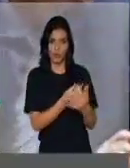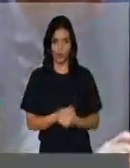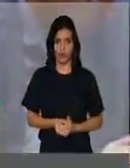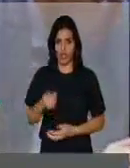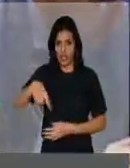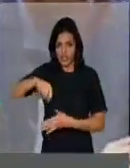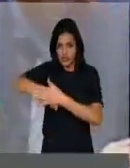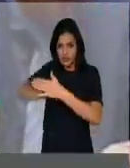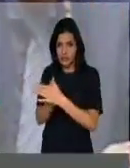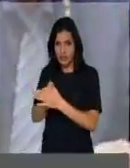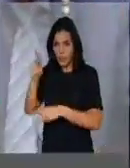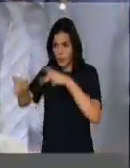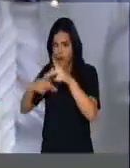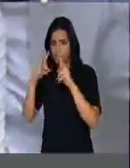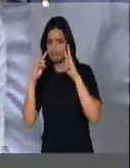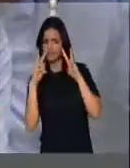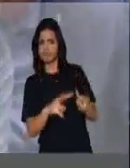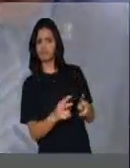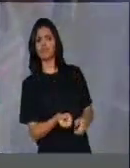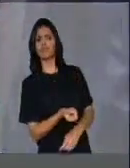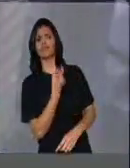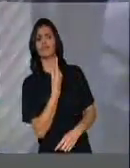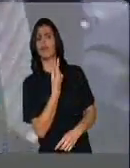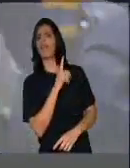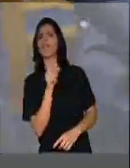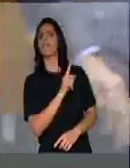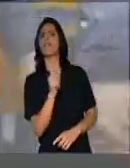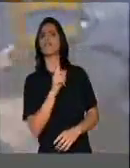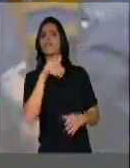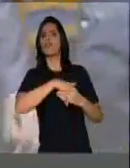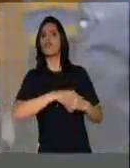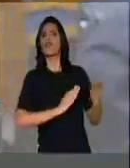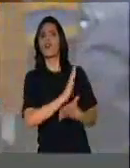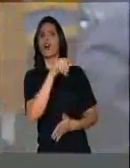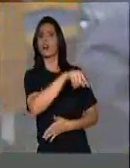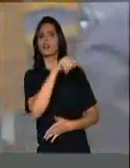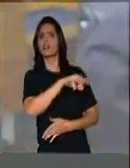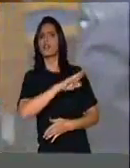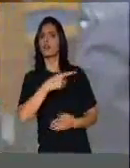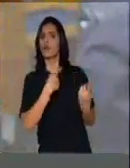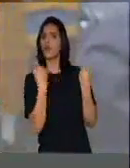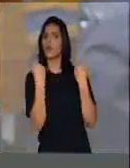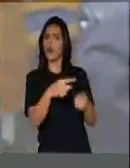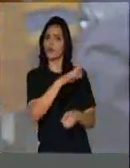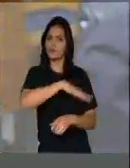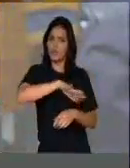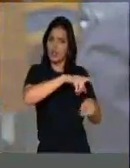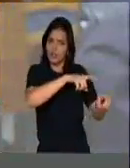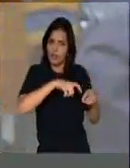que o povo brasileiro analise bem para depois cobrar nas urnas desses que são contra os agricultores brasileiros.